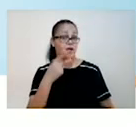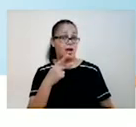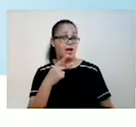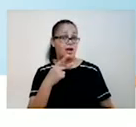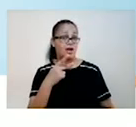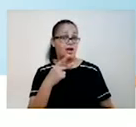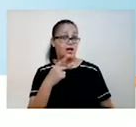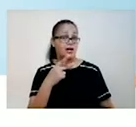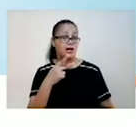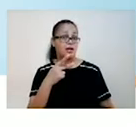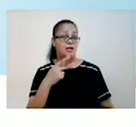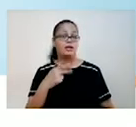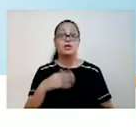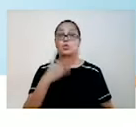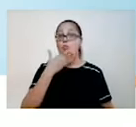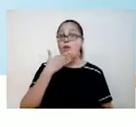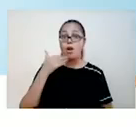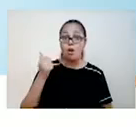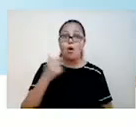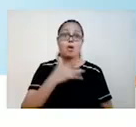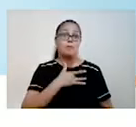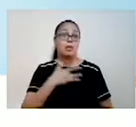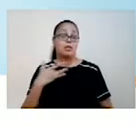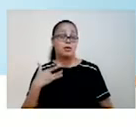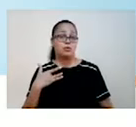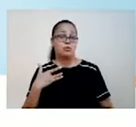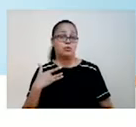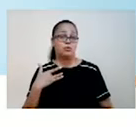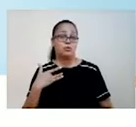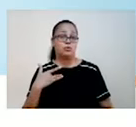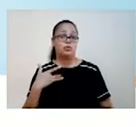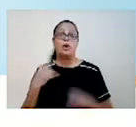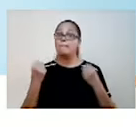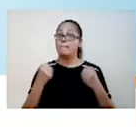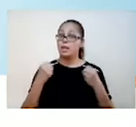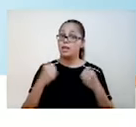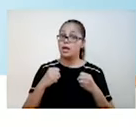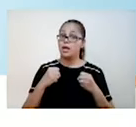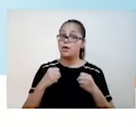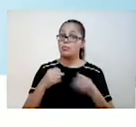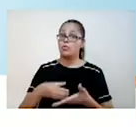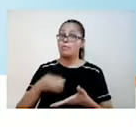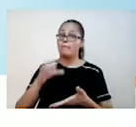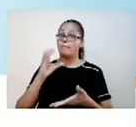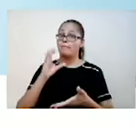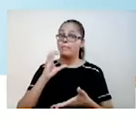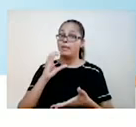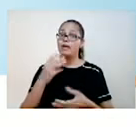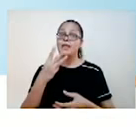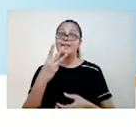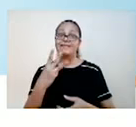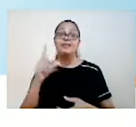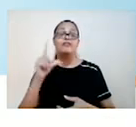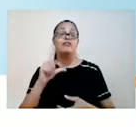nós temos de ingerir em média três litros de água. It's too good for our health. Repeat it with me. Repeat